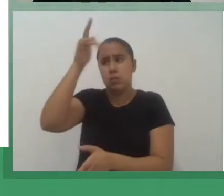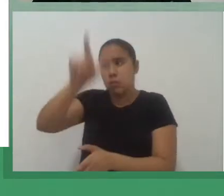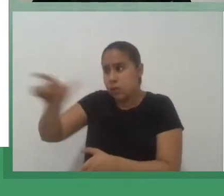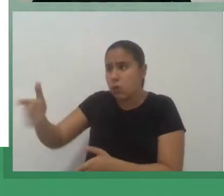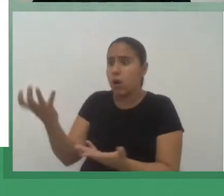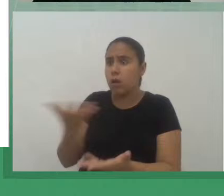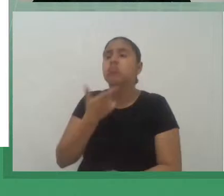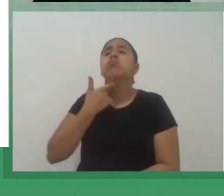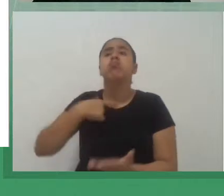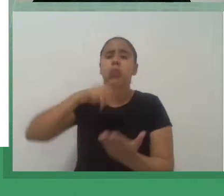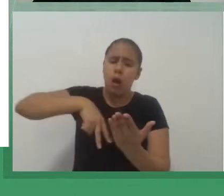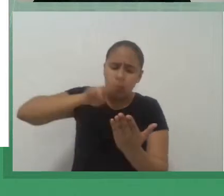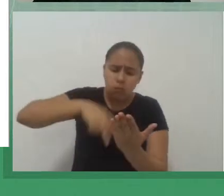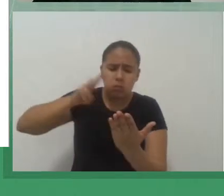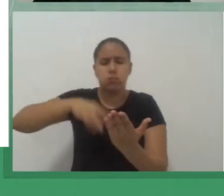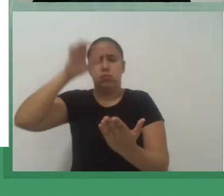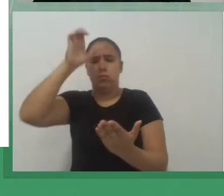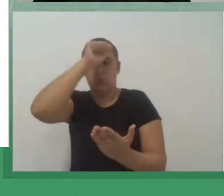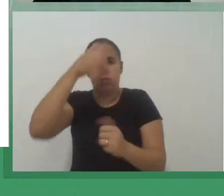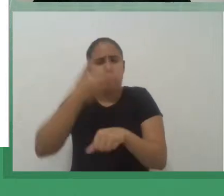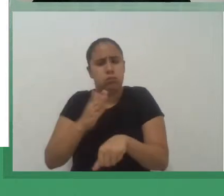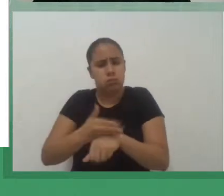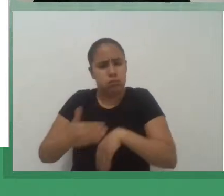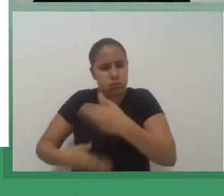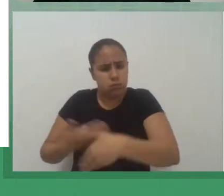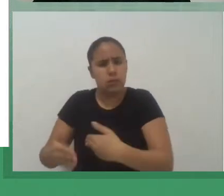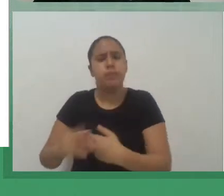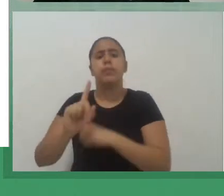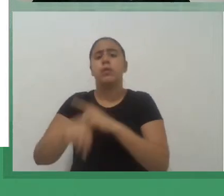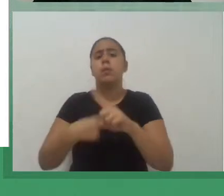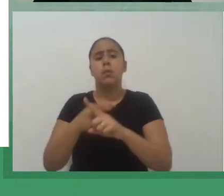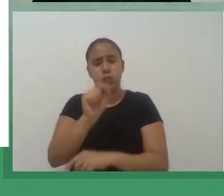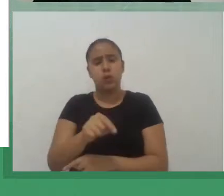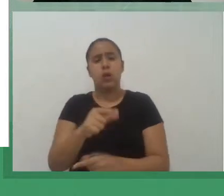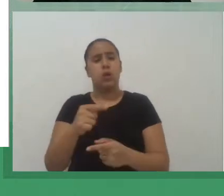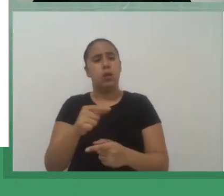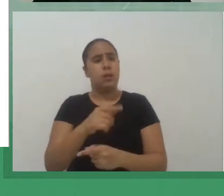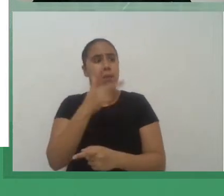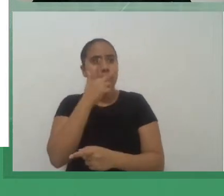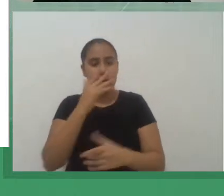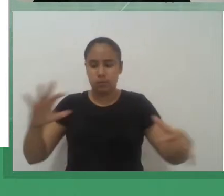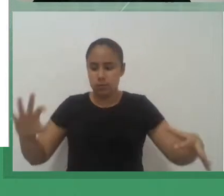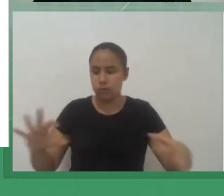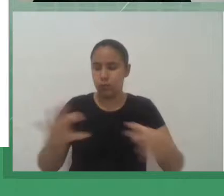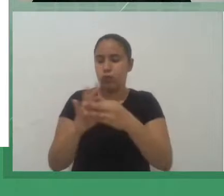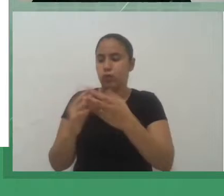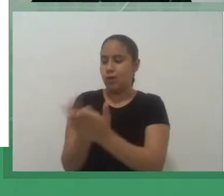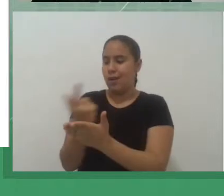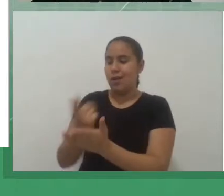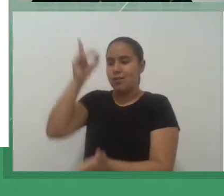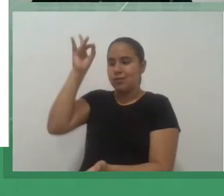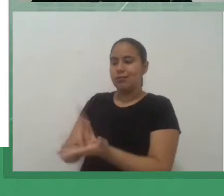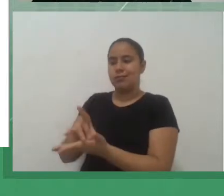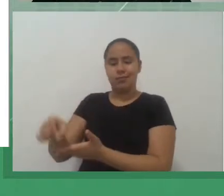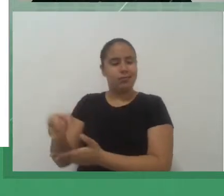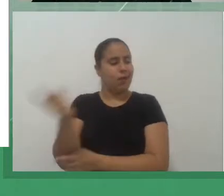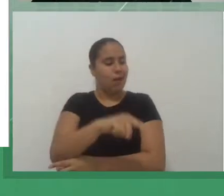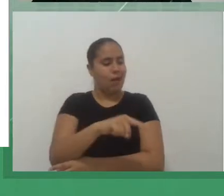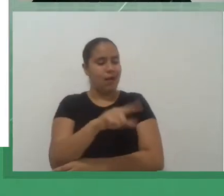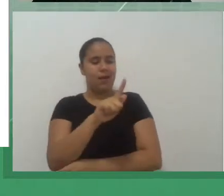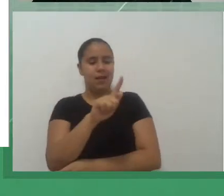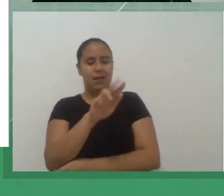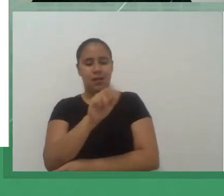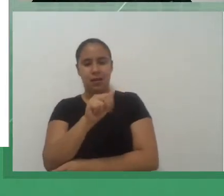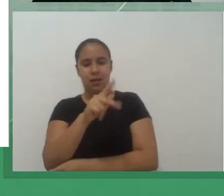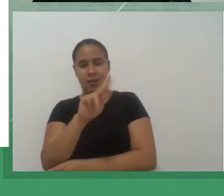e a graphic novel versus a obra literária tradicional, que é justamente fazendo aí esse contraponto. Pode